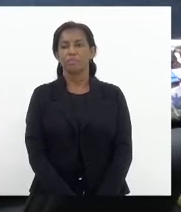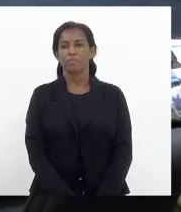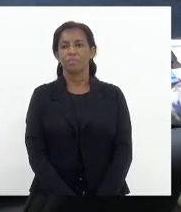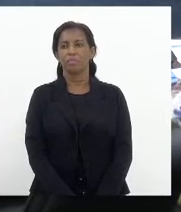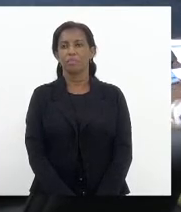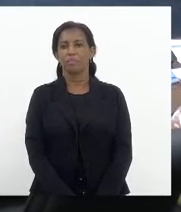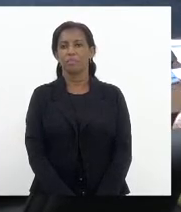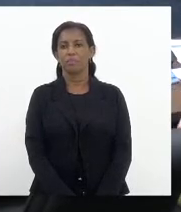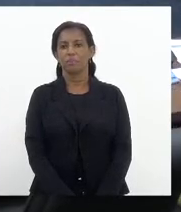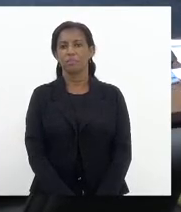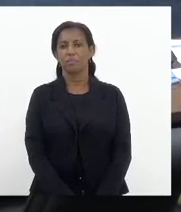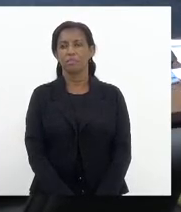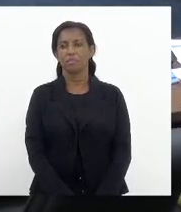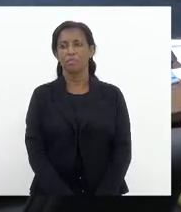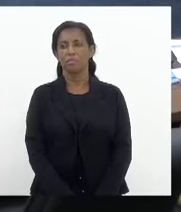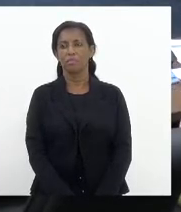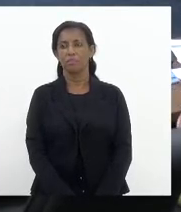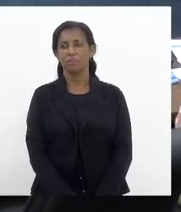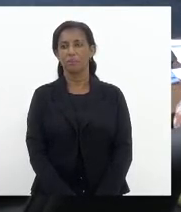Alô, da vizinha.